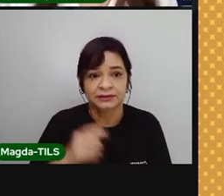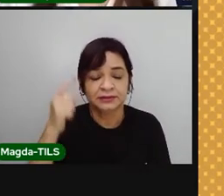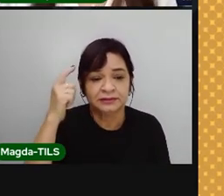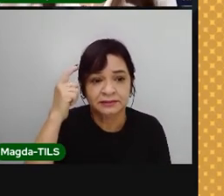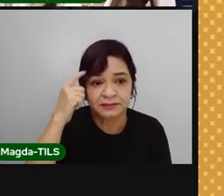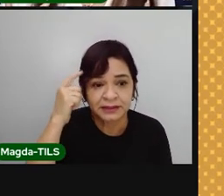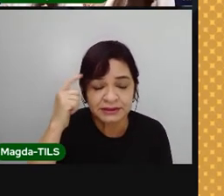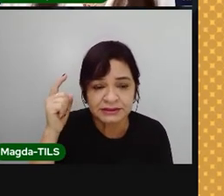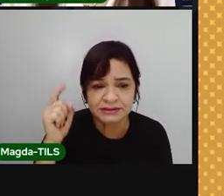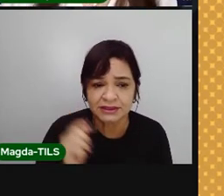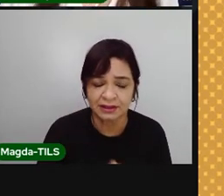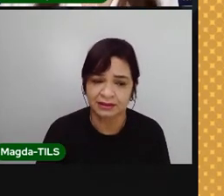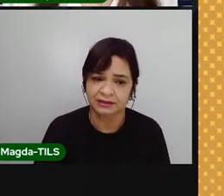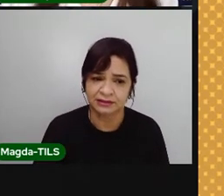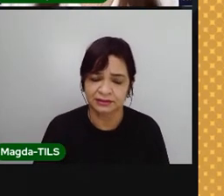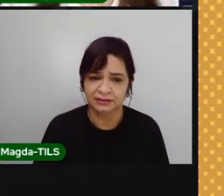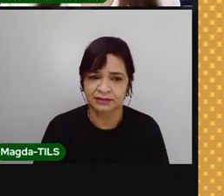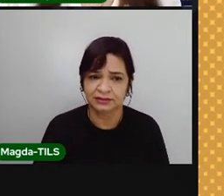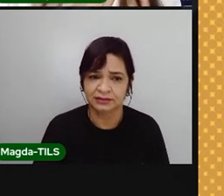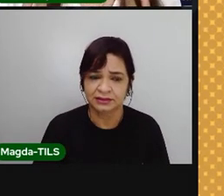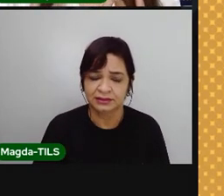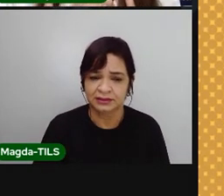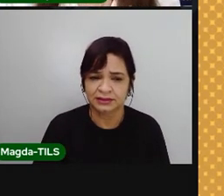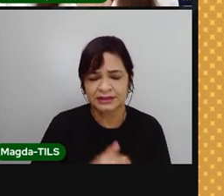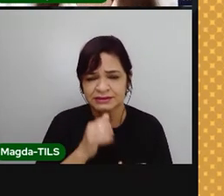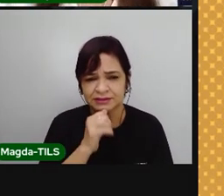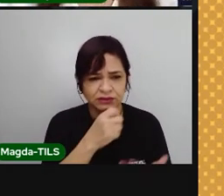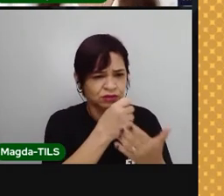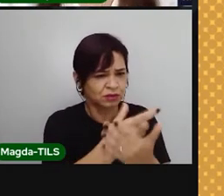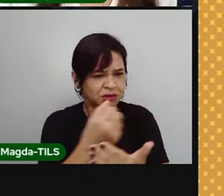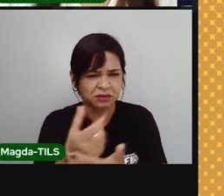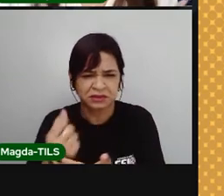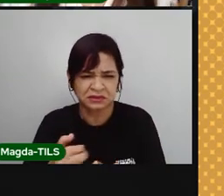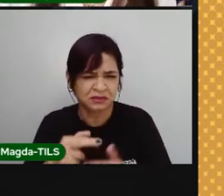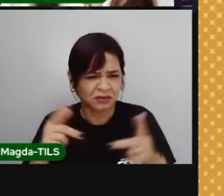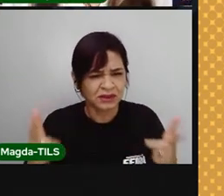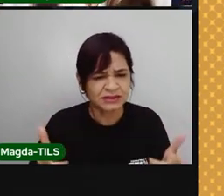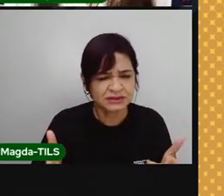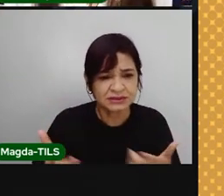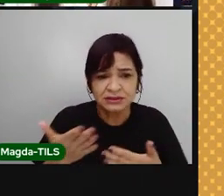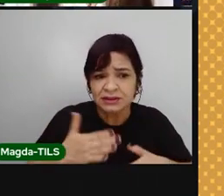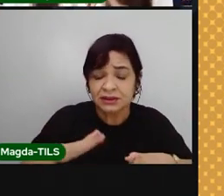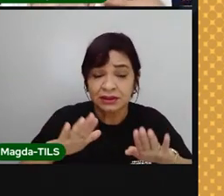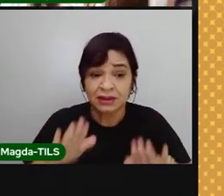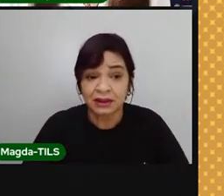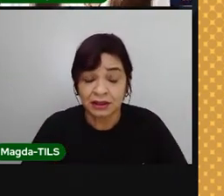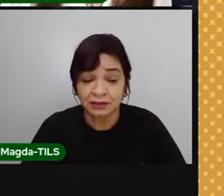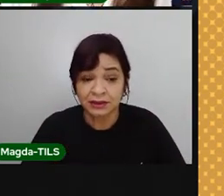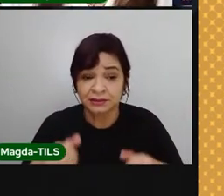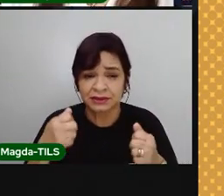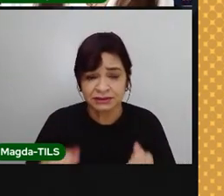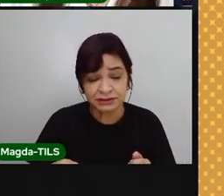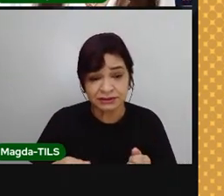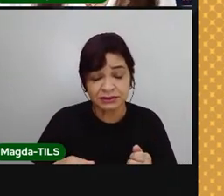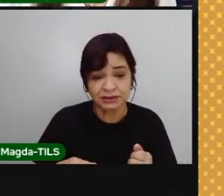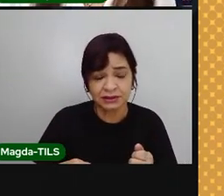seria isso? A gente consumir somente aquilo que a gente realmente tem necessidade. A gente tem necessidade de ficar trocando,